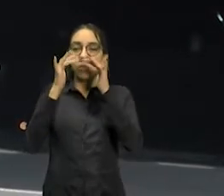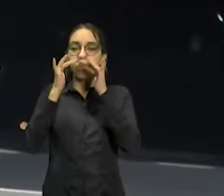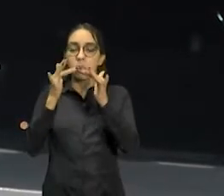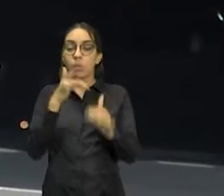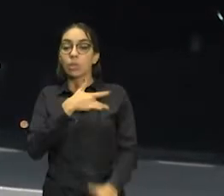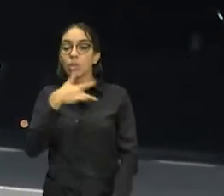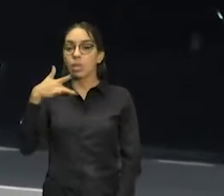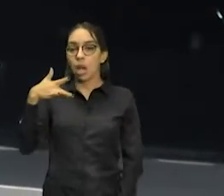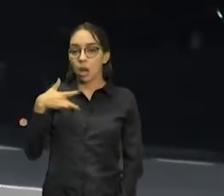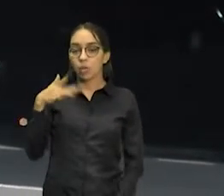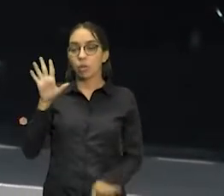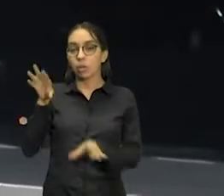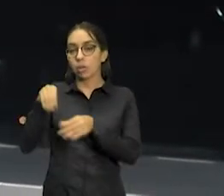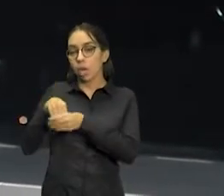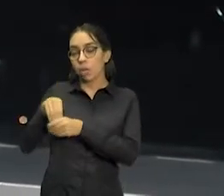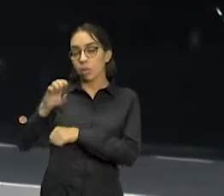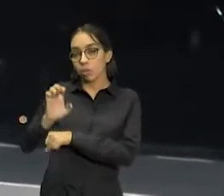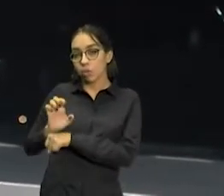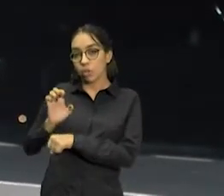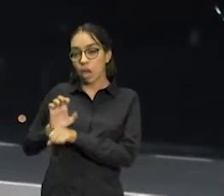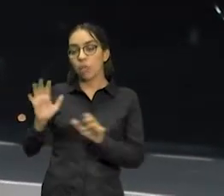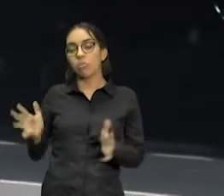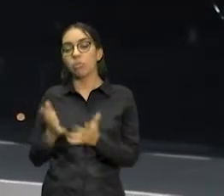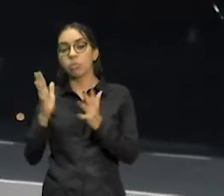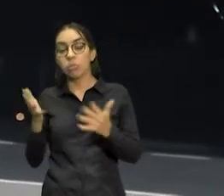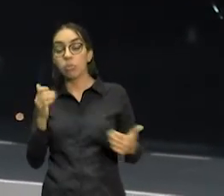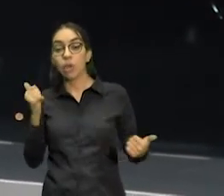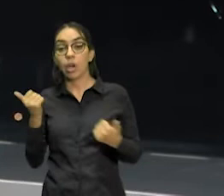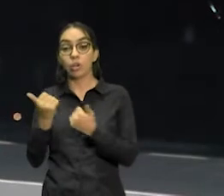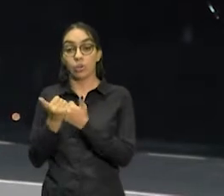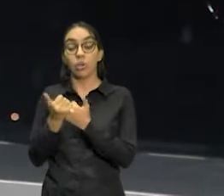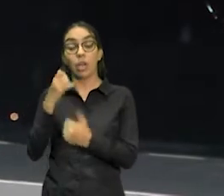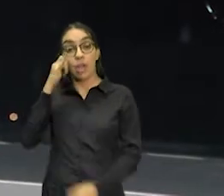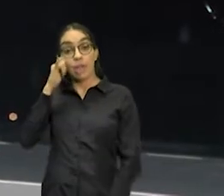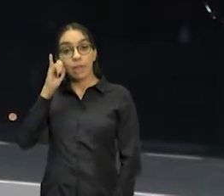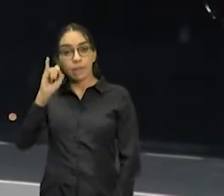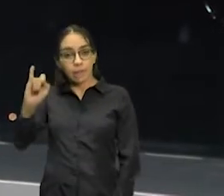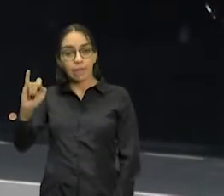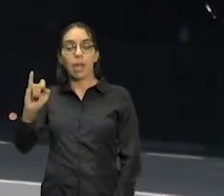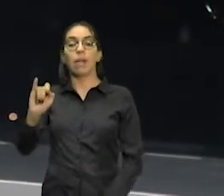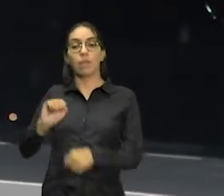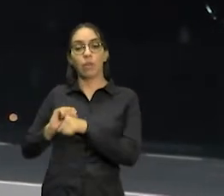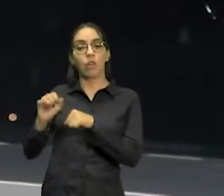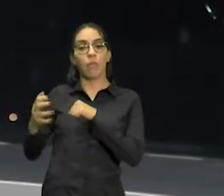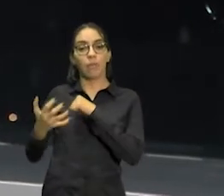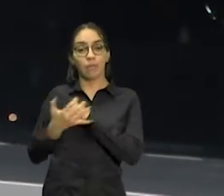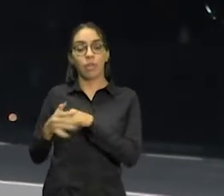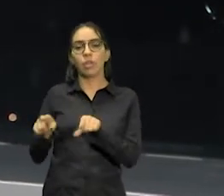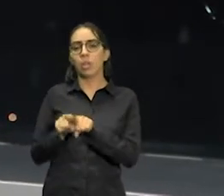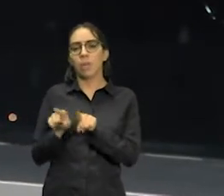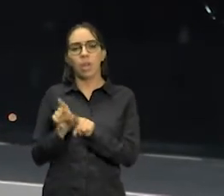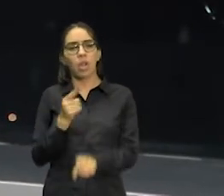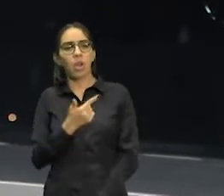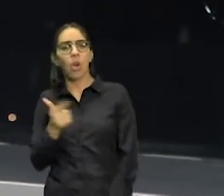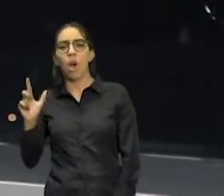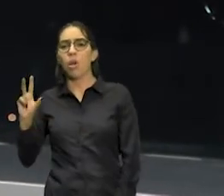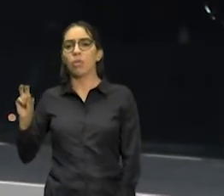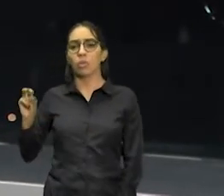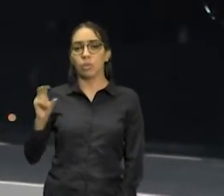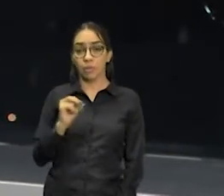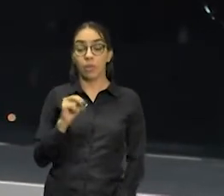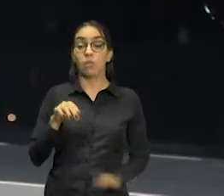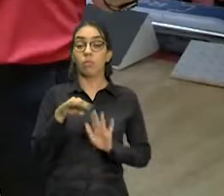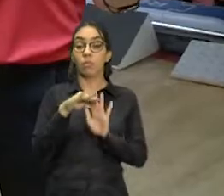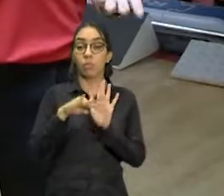gestores públicos no combate à Covid-19 e outras endemias através de dados e estudos técnicos.